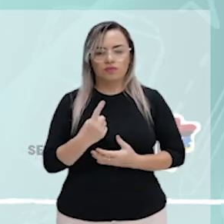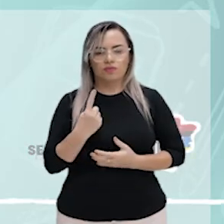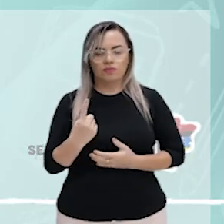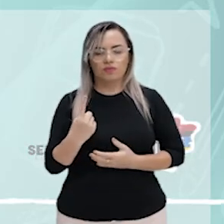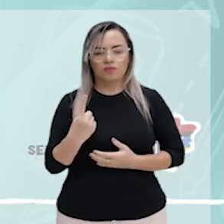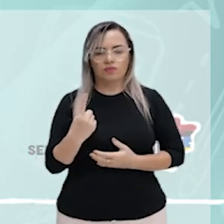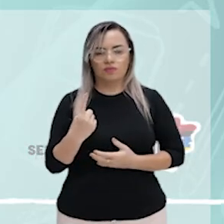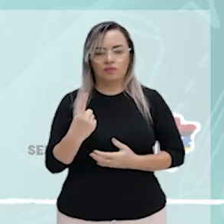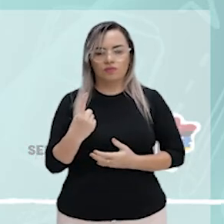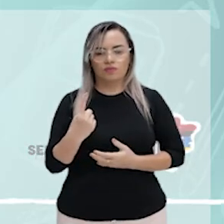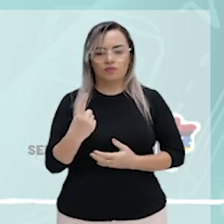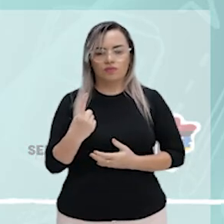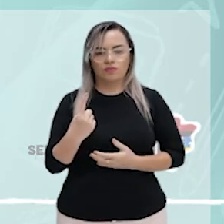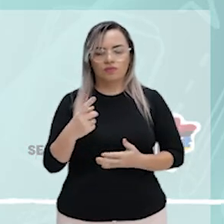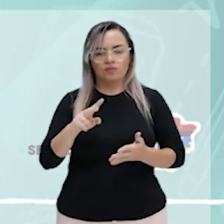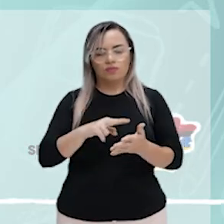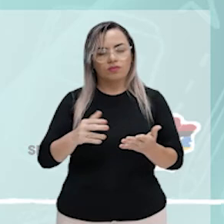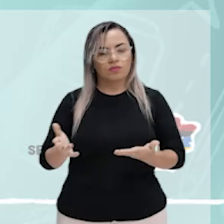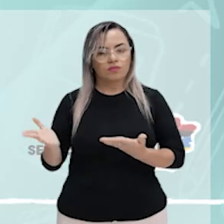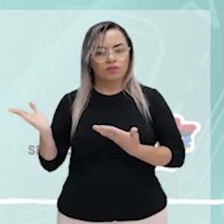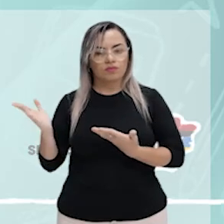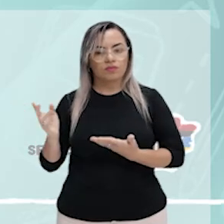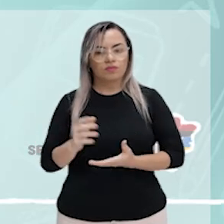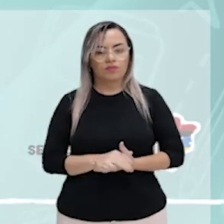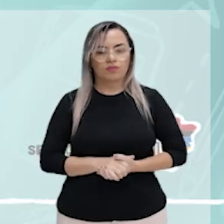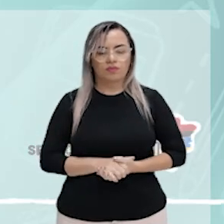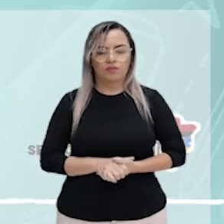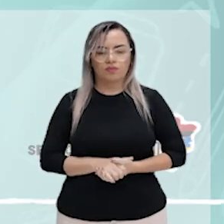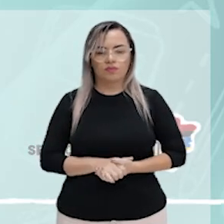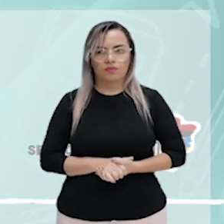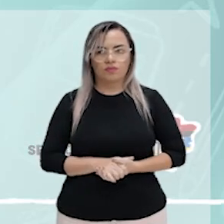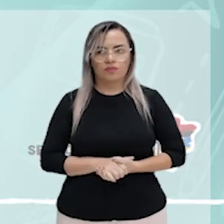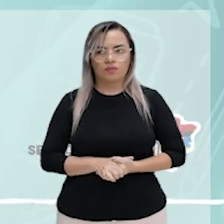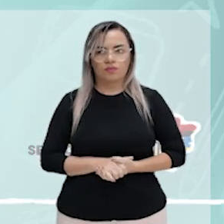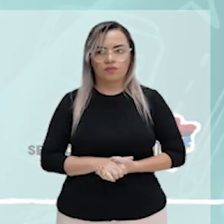hipócritas. Chamaremos os inimigos de hipócritas.